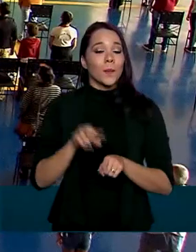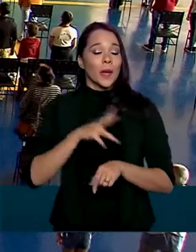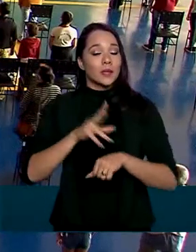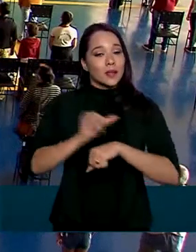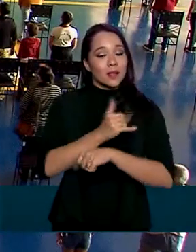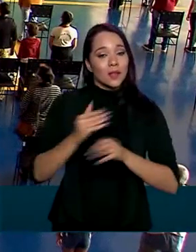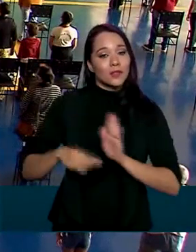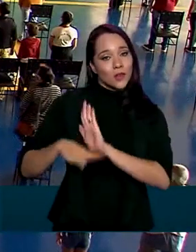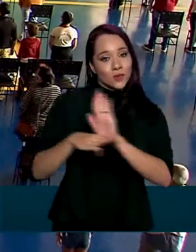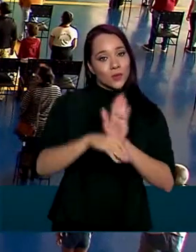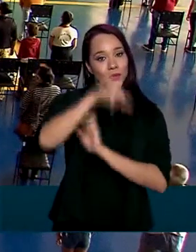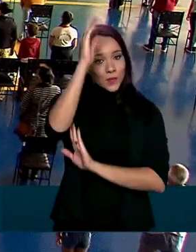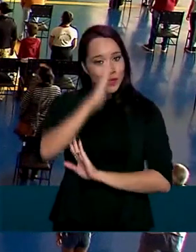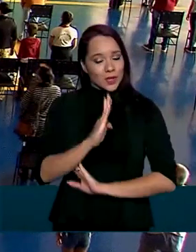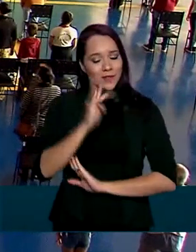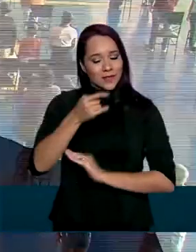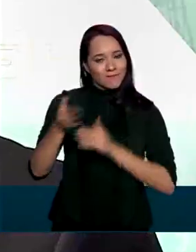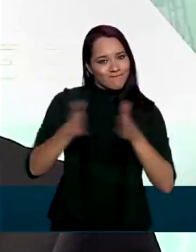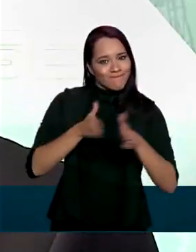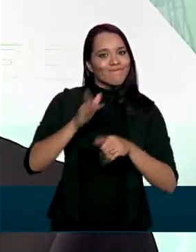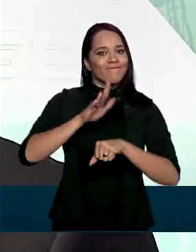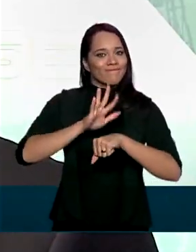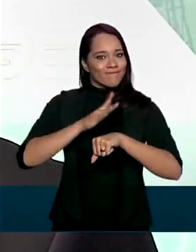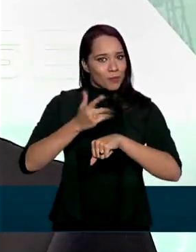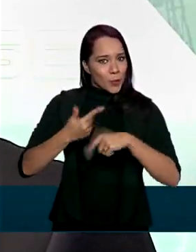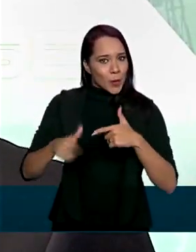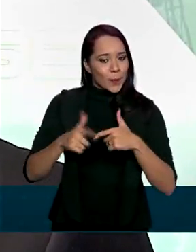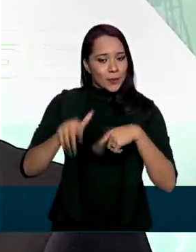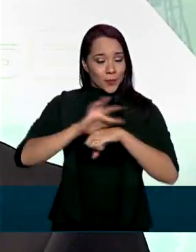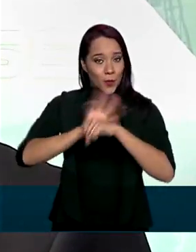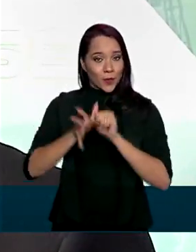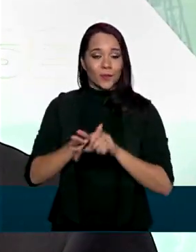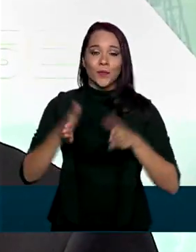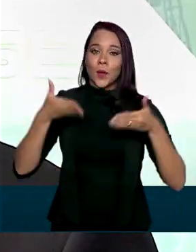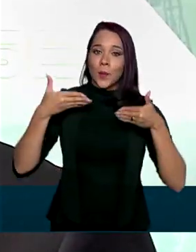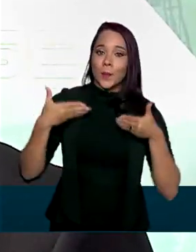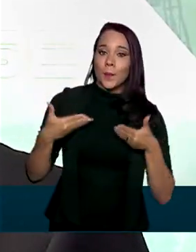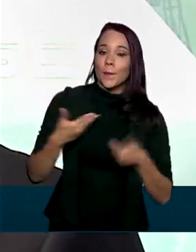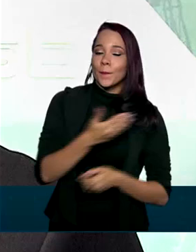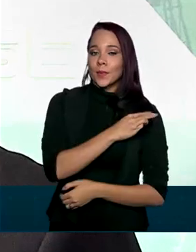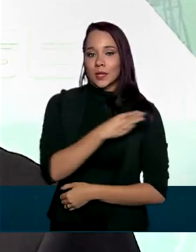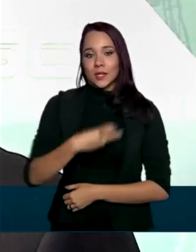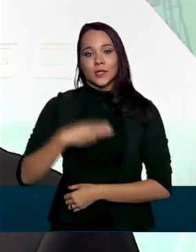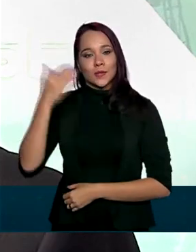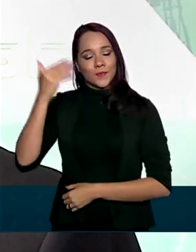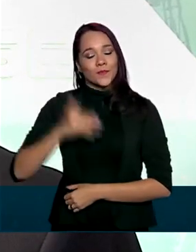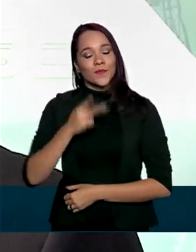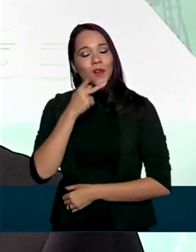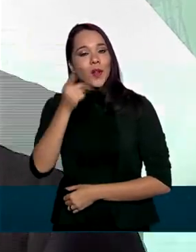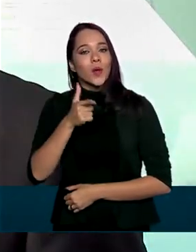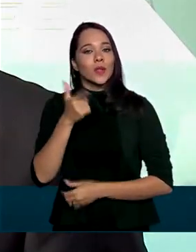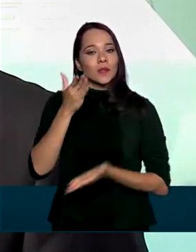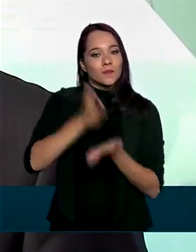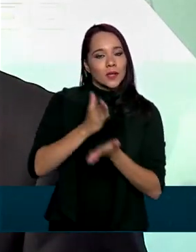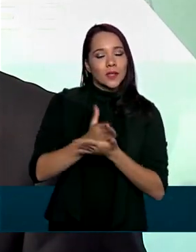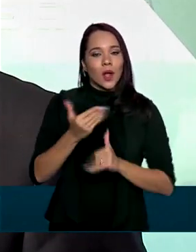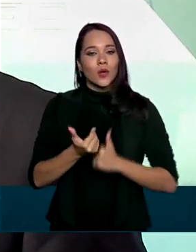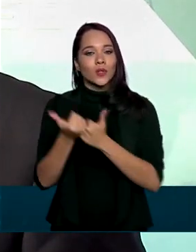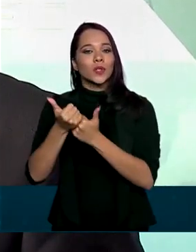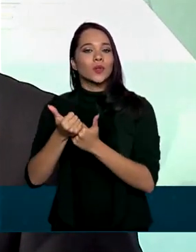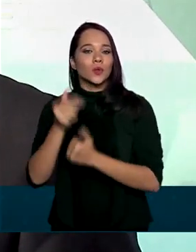ajuda aos brasileiros nessa pandemia, o ministro da Cidadania falou sobre as parcelas do auxílio emergencial. Nós estamos